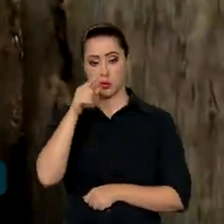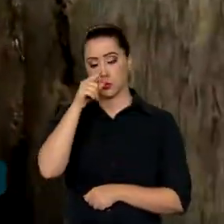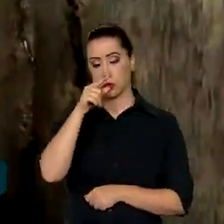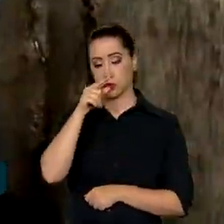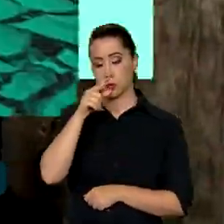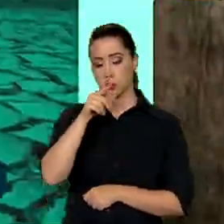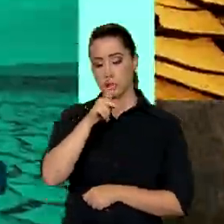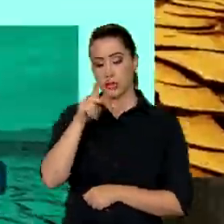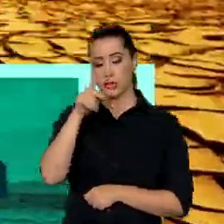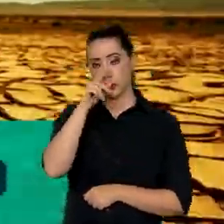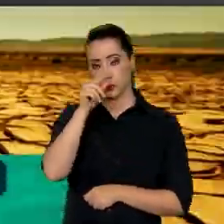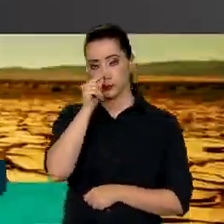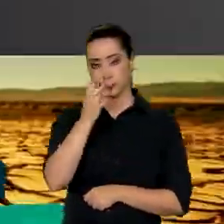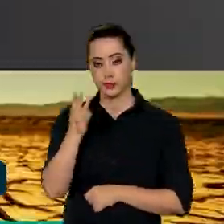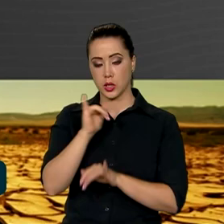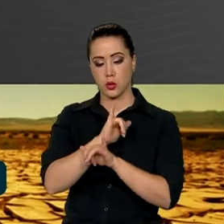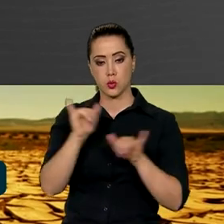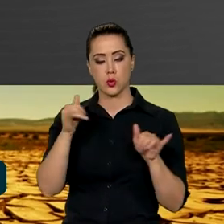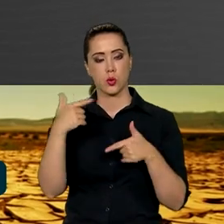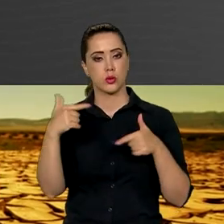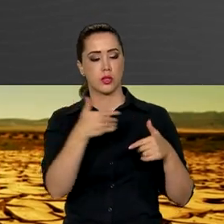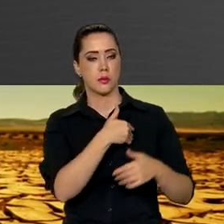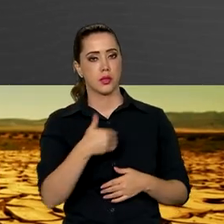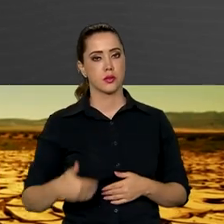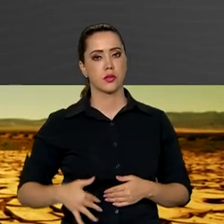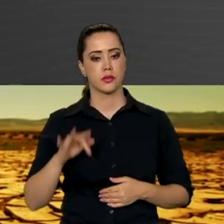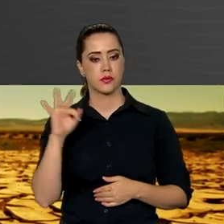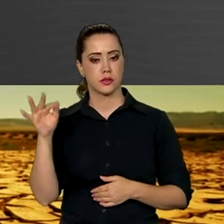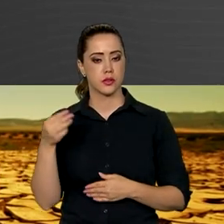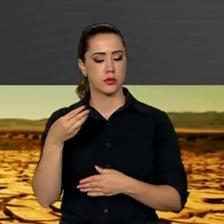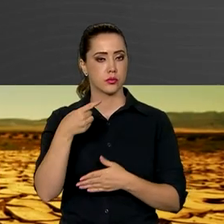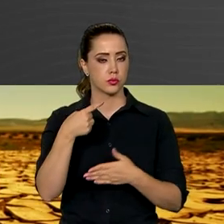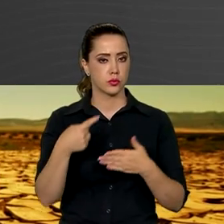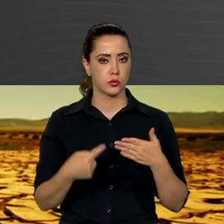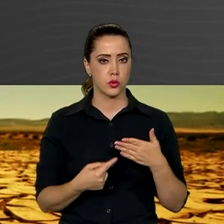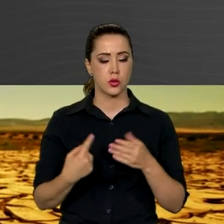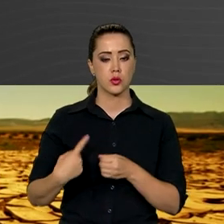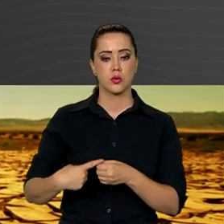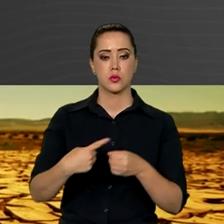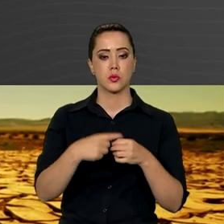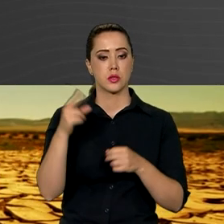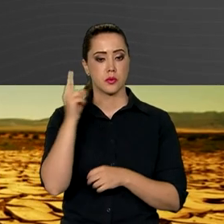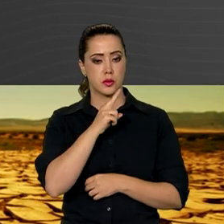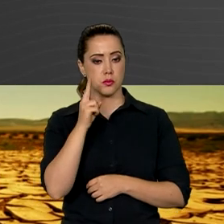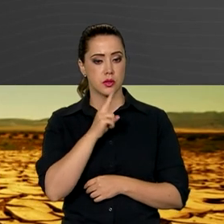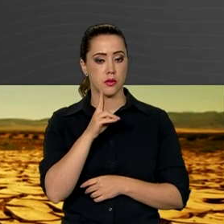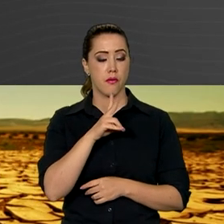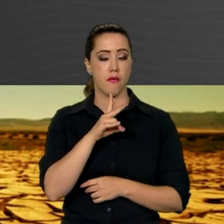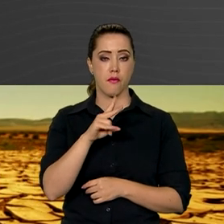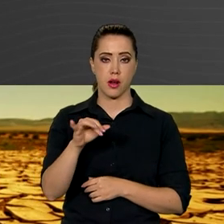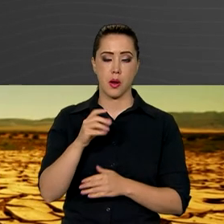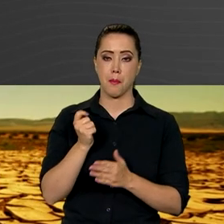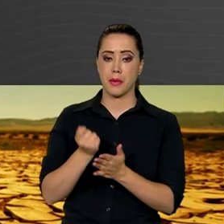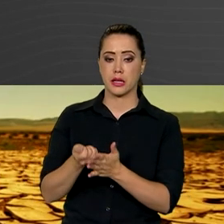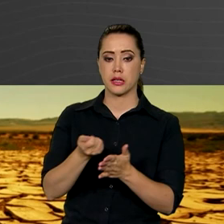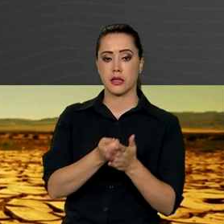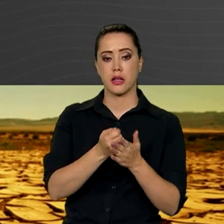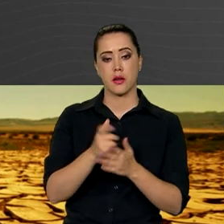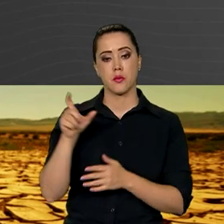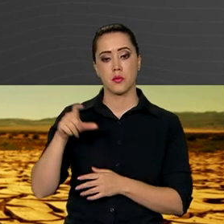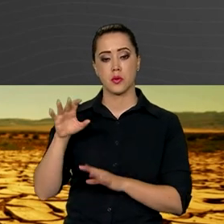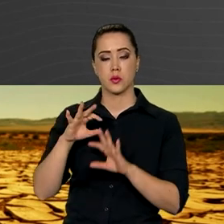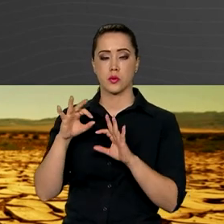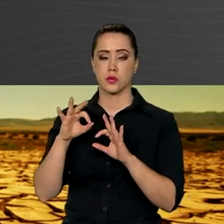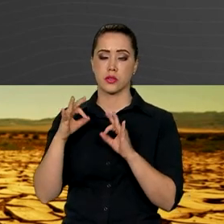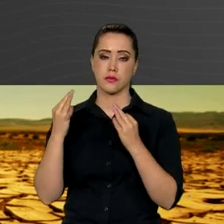Geraldo Alckmin, anunciou ações do governo federal. Nos municípios que decretaram emergência, serão antecipados os pagamentos do Bolsa